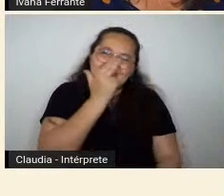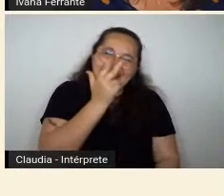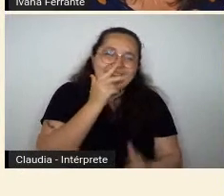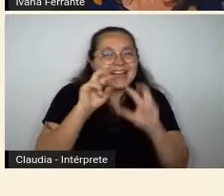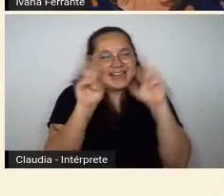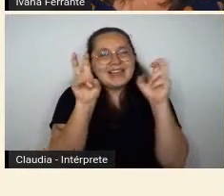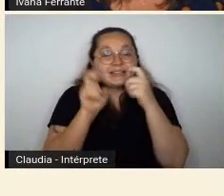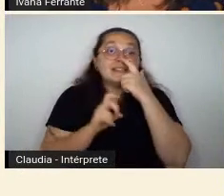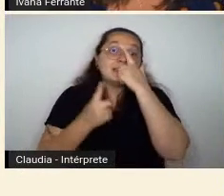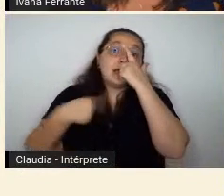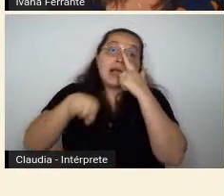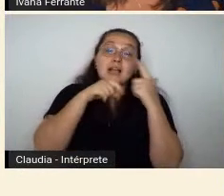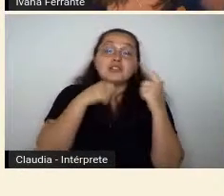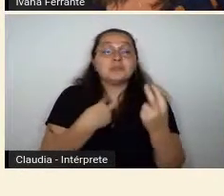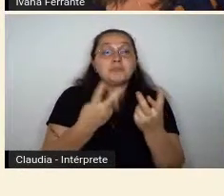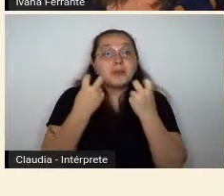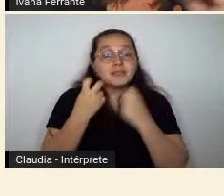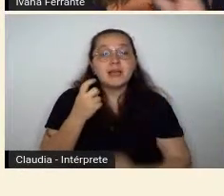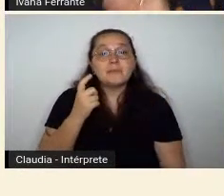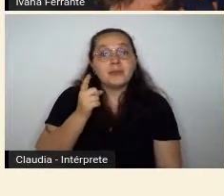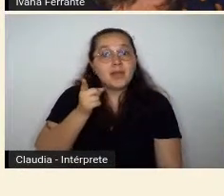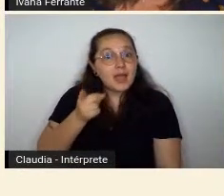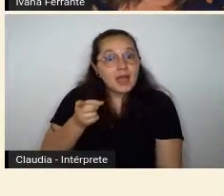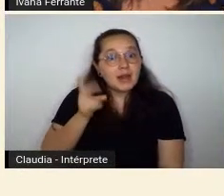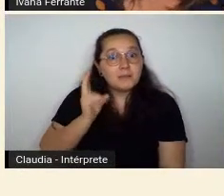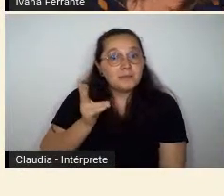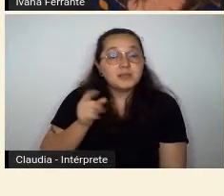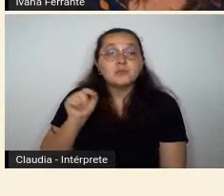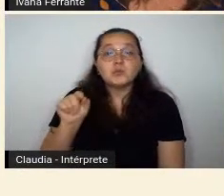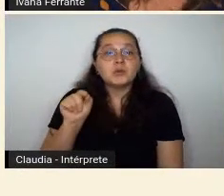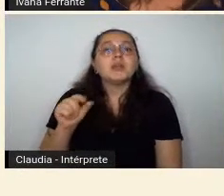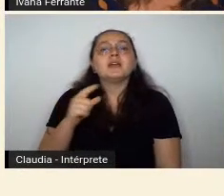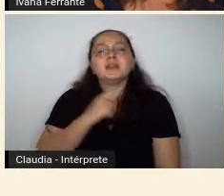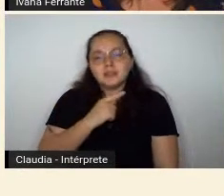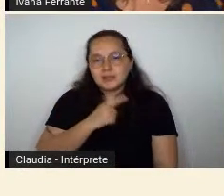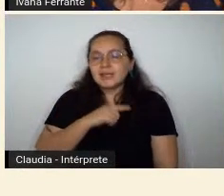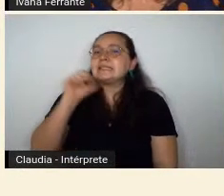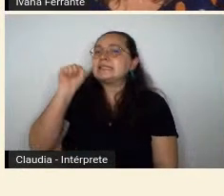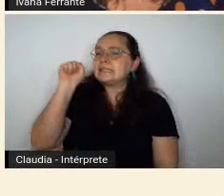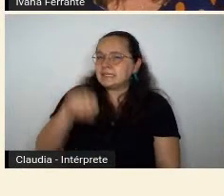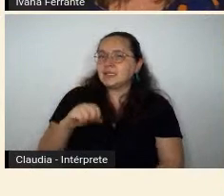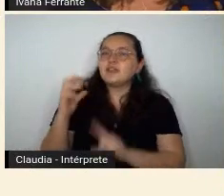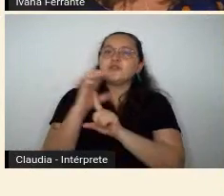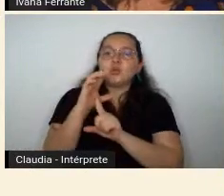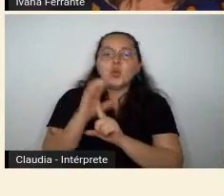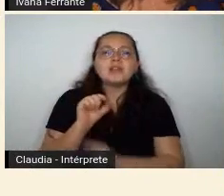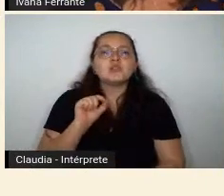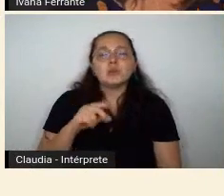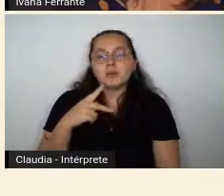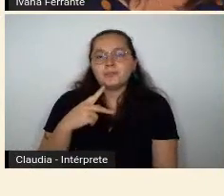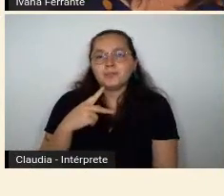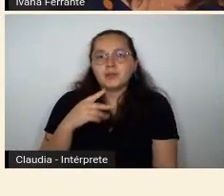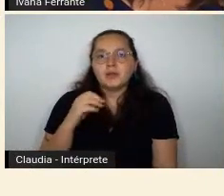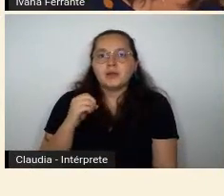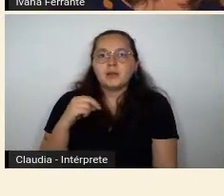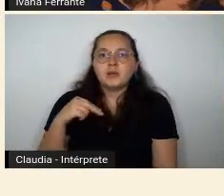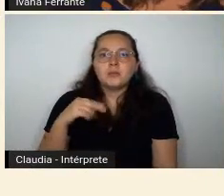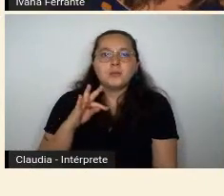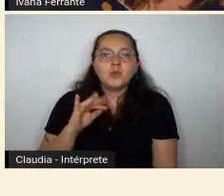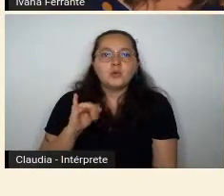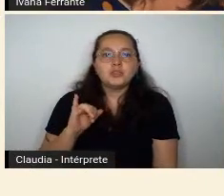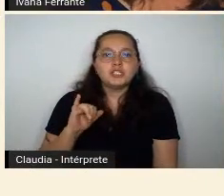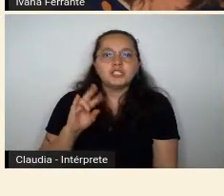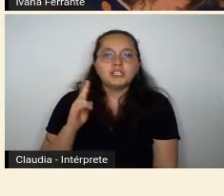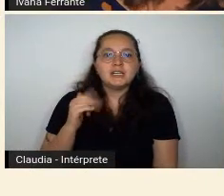percebe que ela tem uma influência do pontilismo, alguns vão dizer que ela carrega